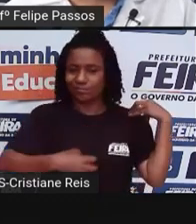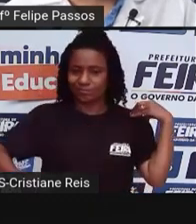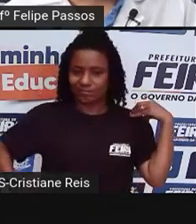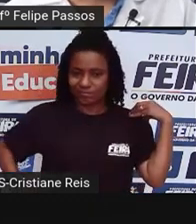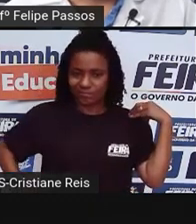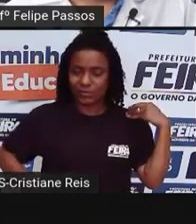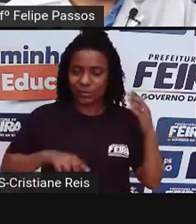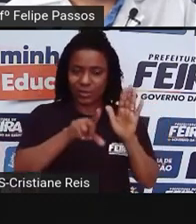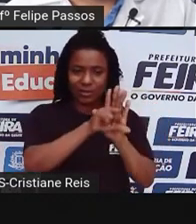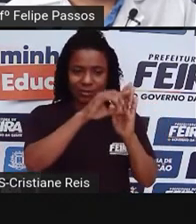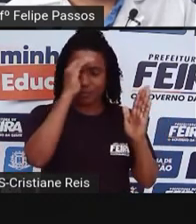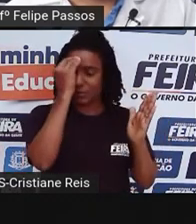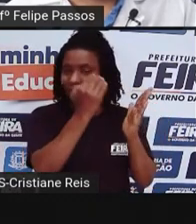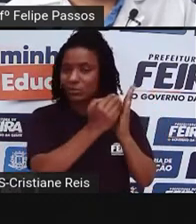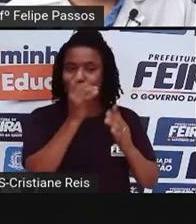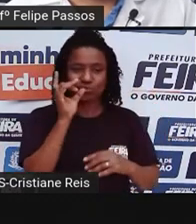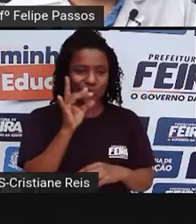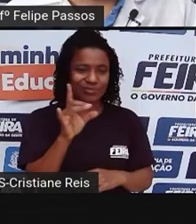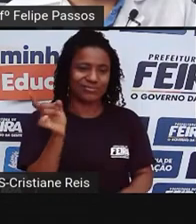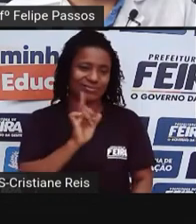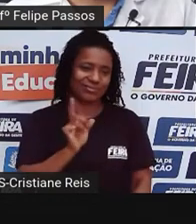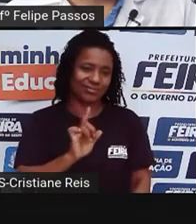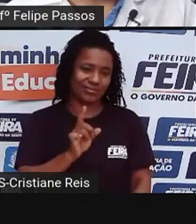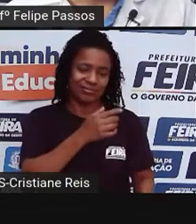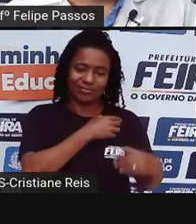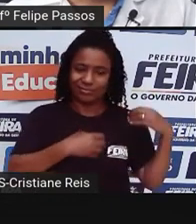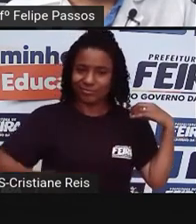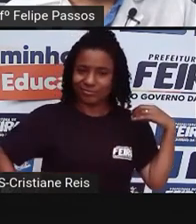a lei não, tá, gente? É para você se proteger mesmo.